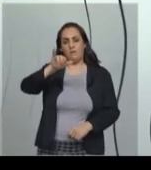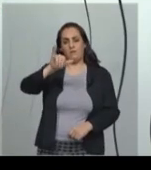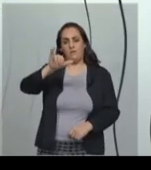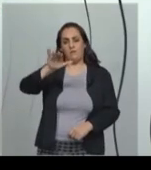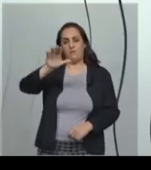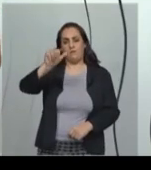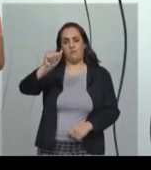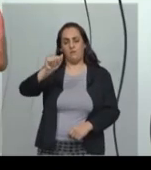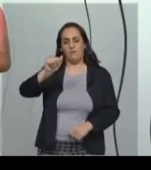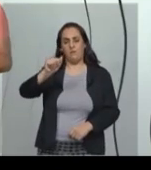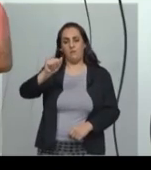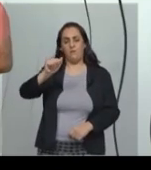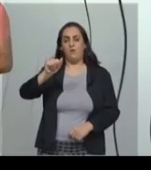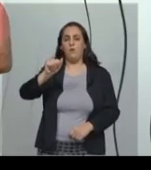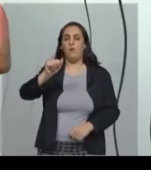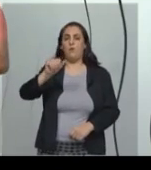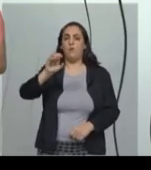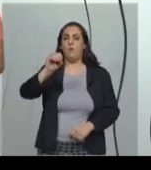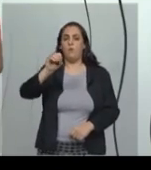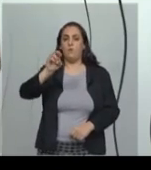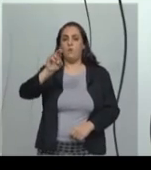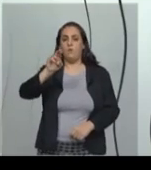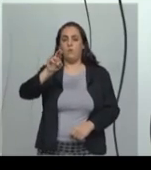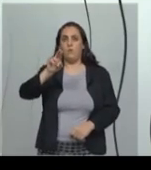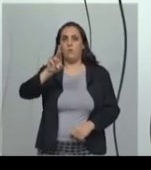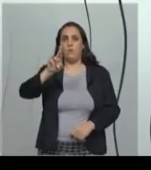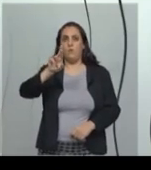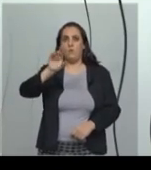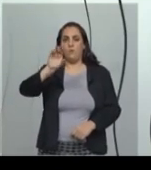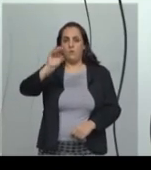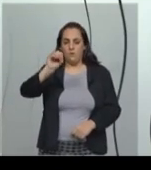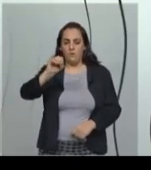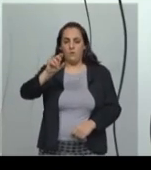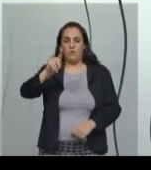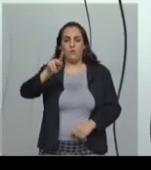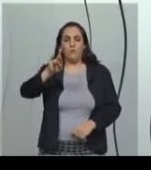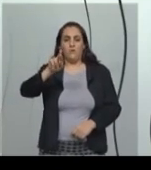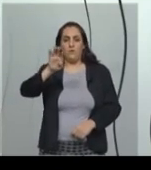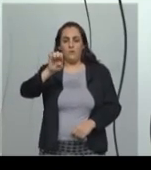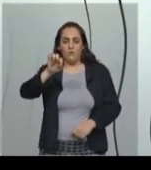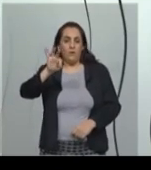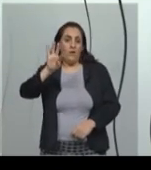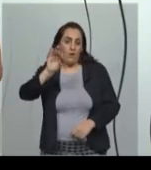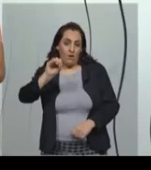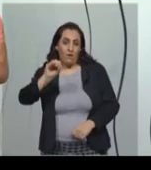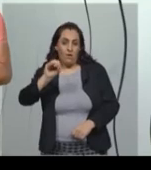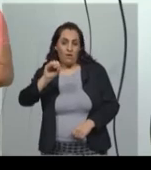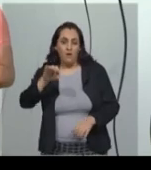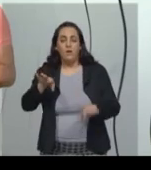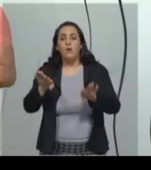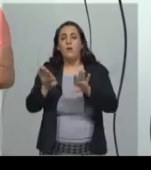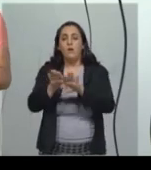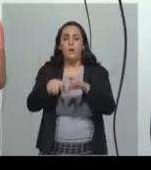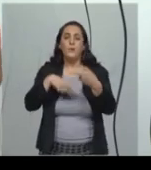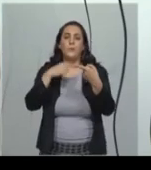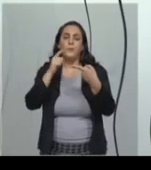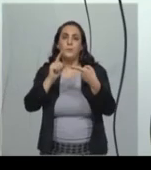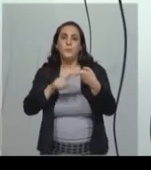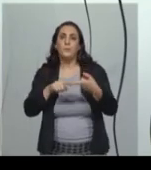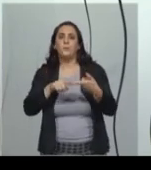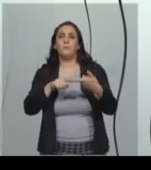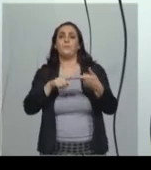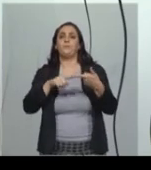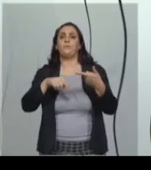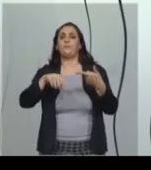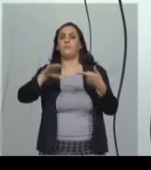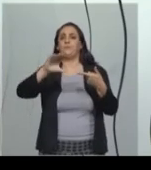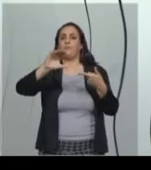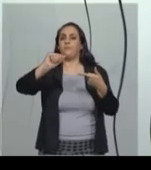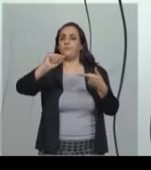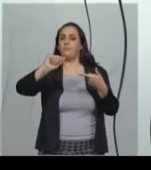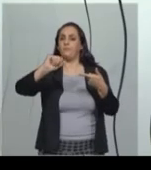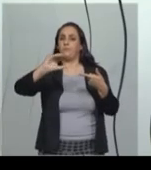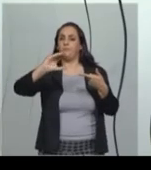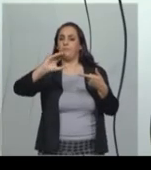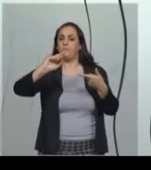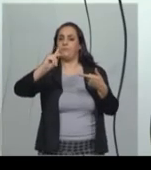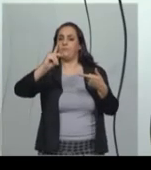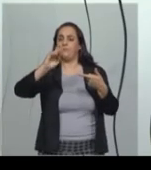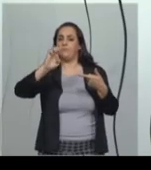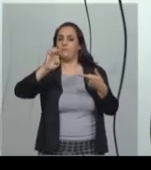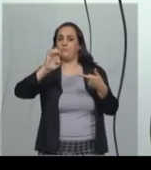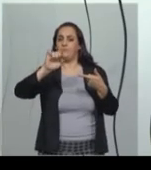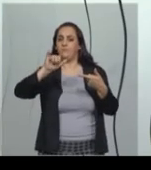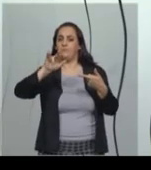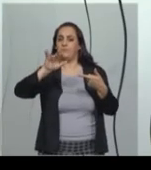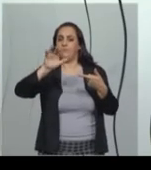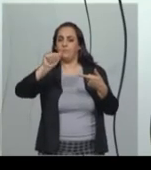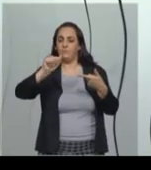se desenvolve a chamada técnica de cantaria, que é a técnica de